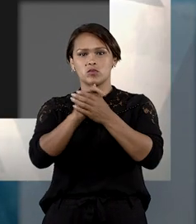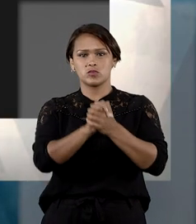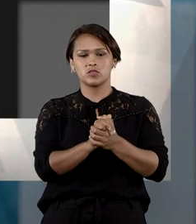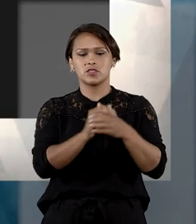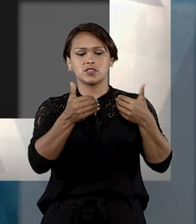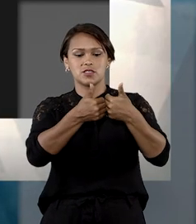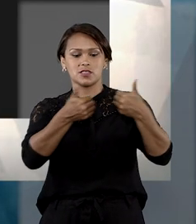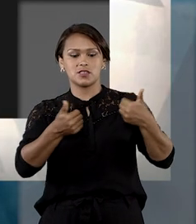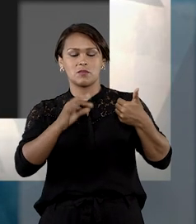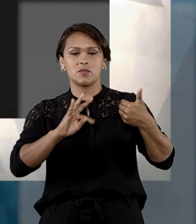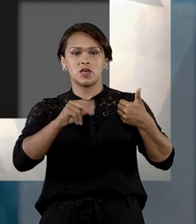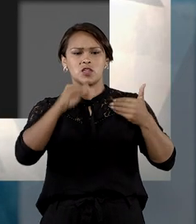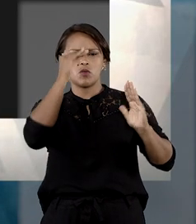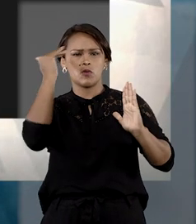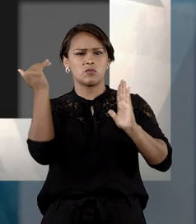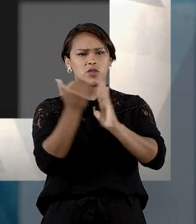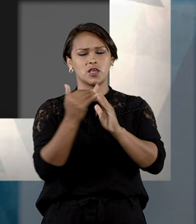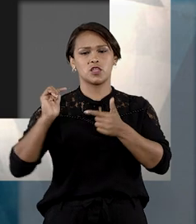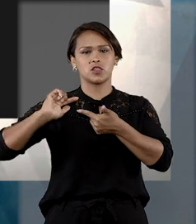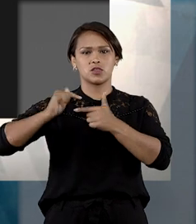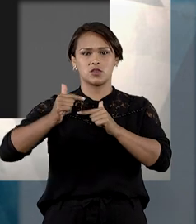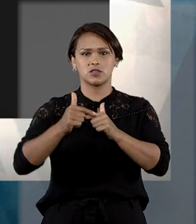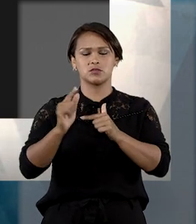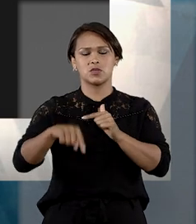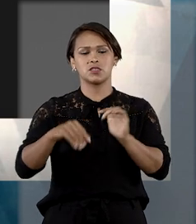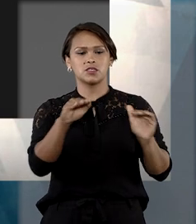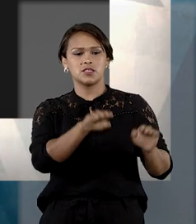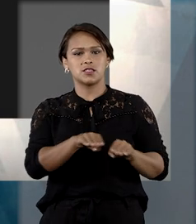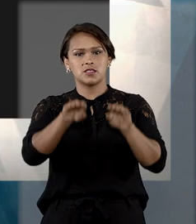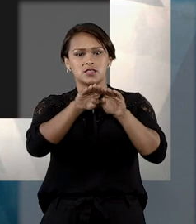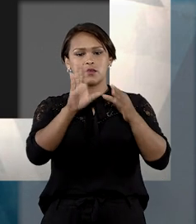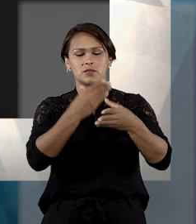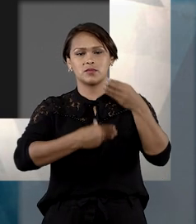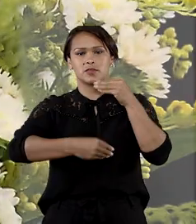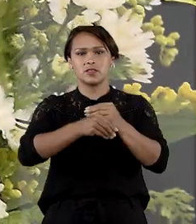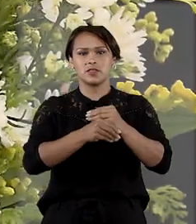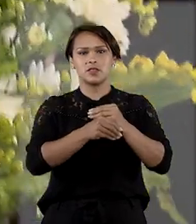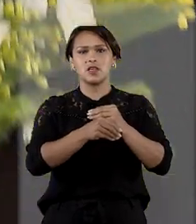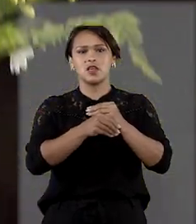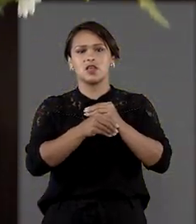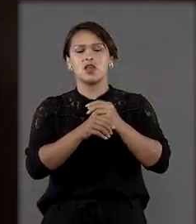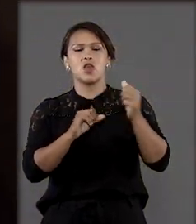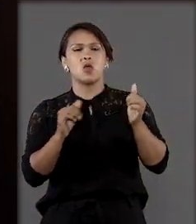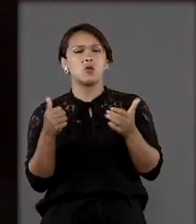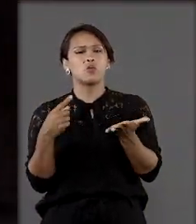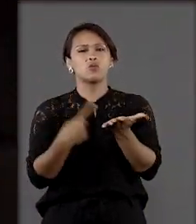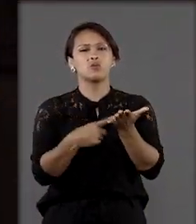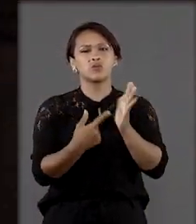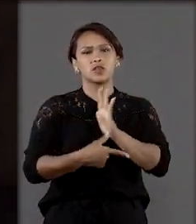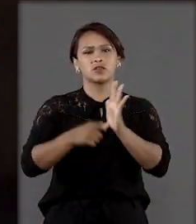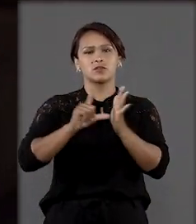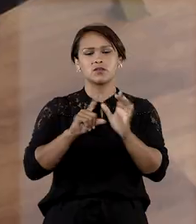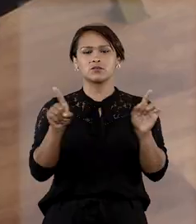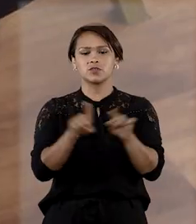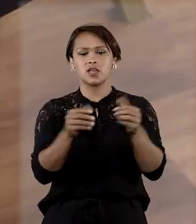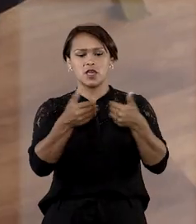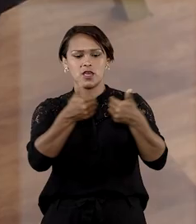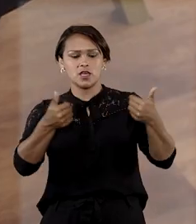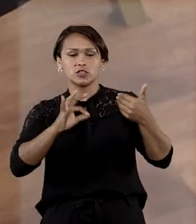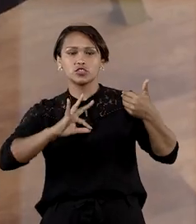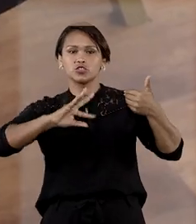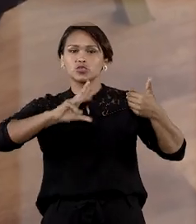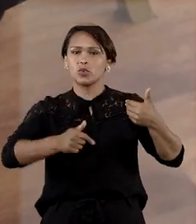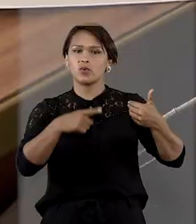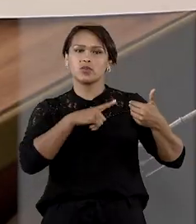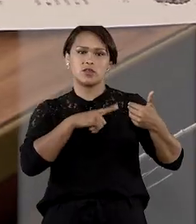sob o regime de separação obrigatória de bens, estabeleçam em acréscimo um pacto antinupcial convencionando a separação